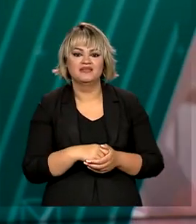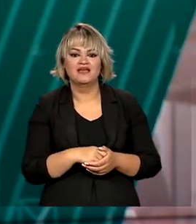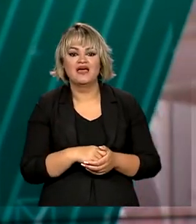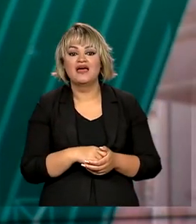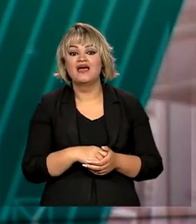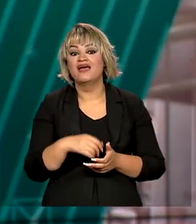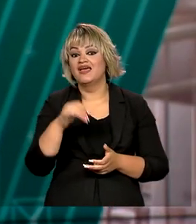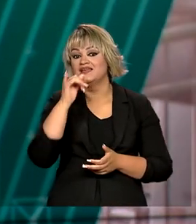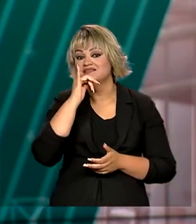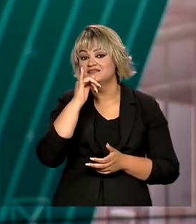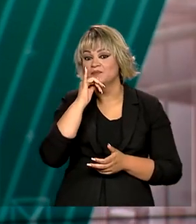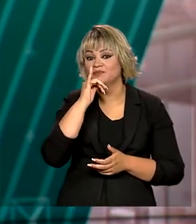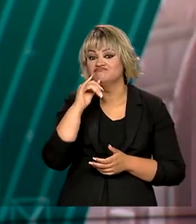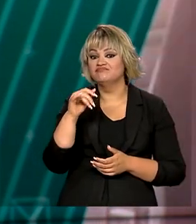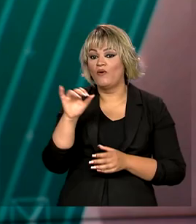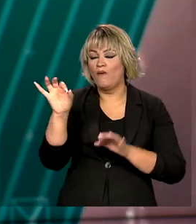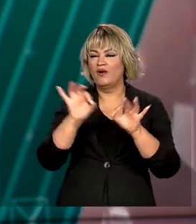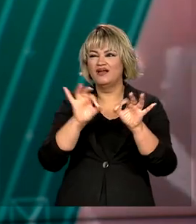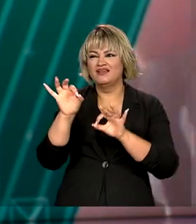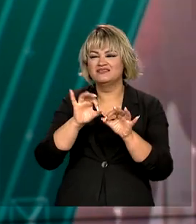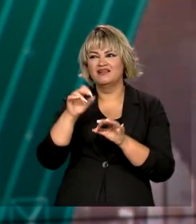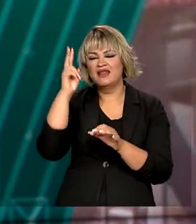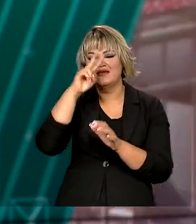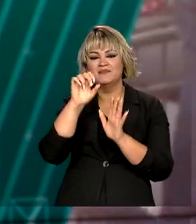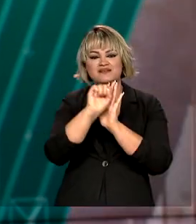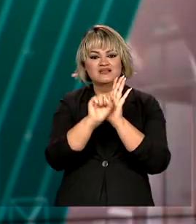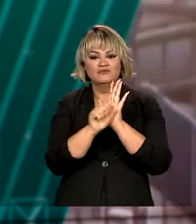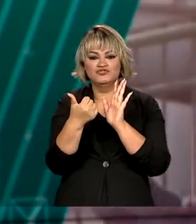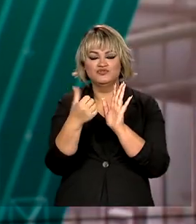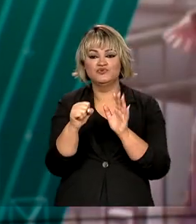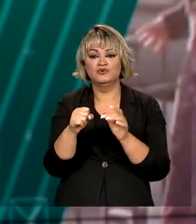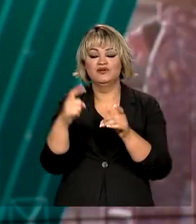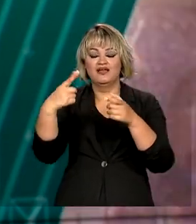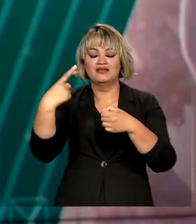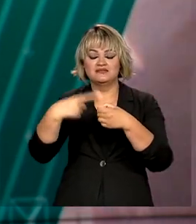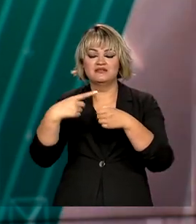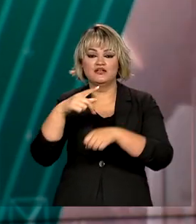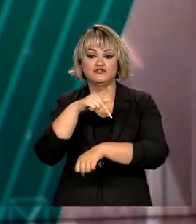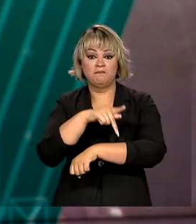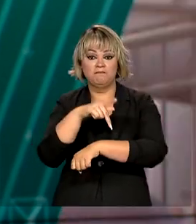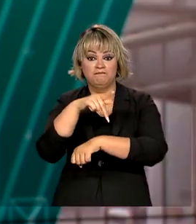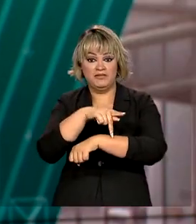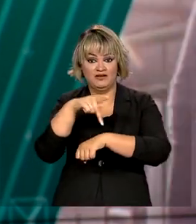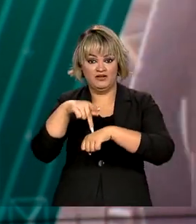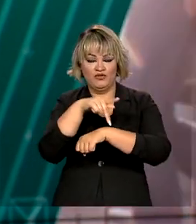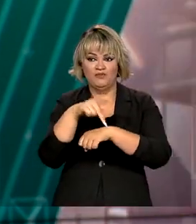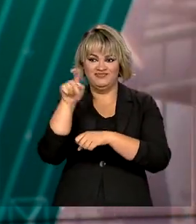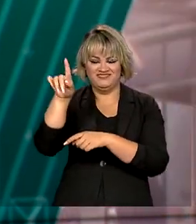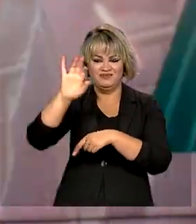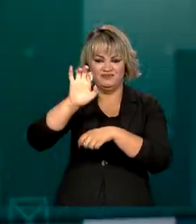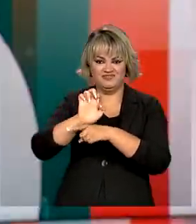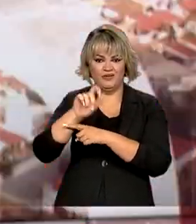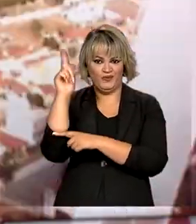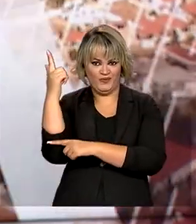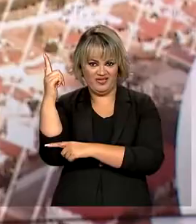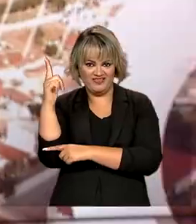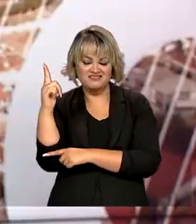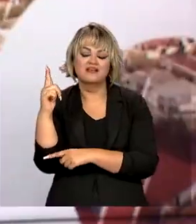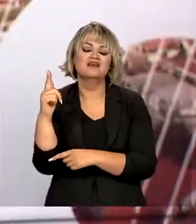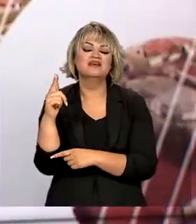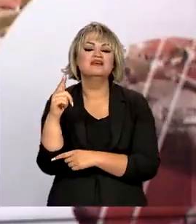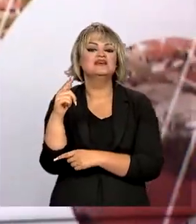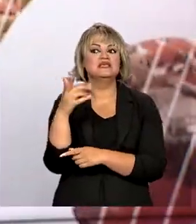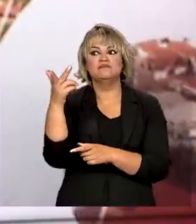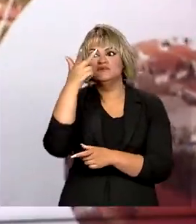núcleos urbanos remonta ao século XVIII. É Pirinópolis, no interior de Goiás, que fica a 150 quilômetros de Brasília